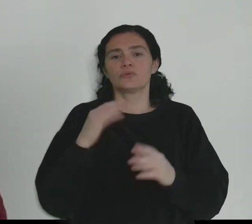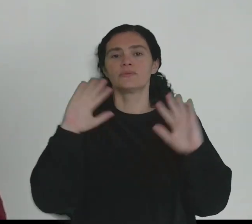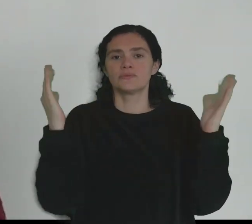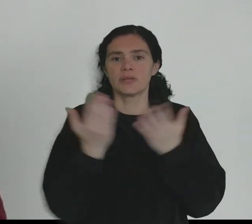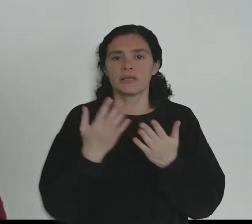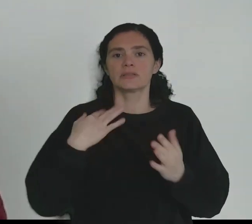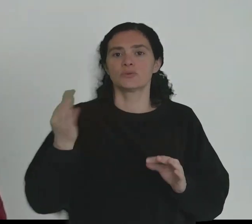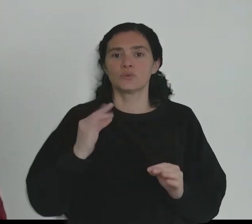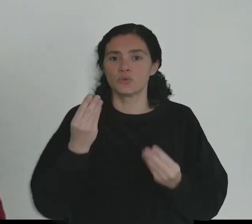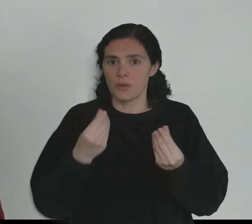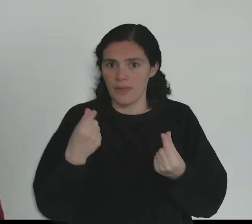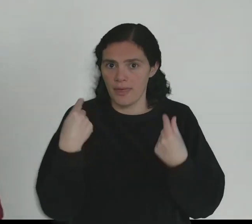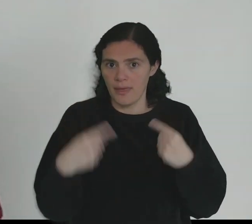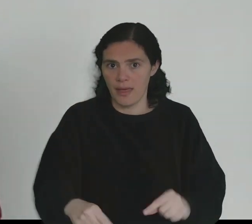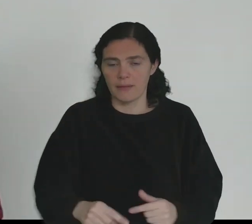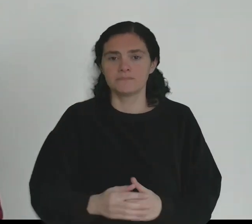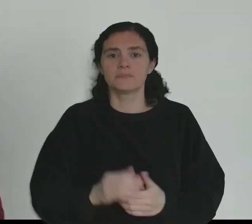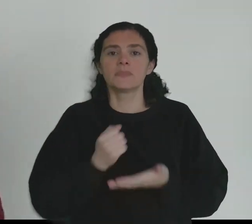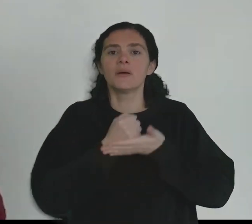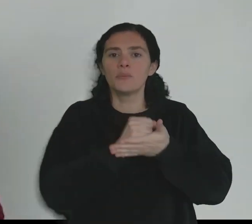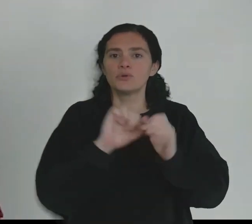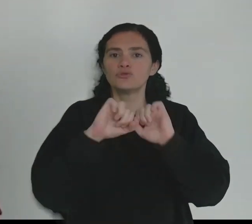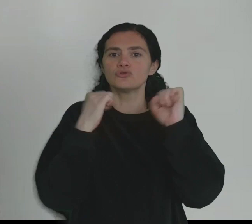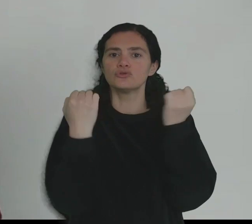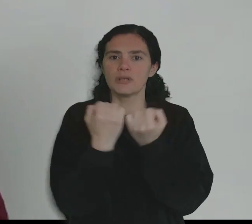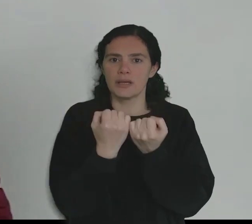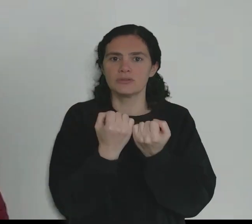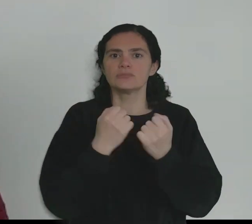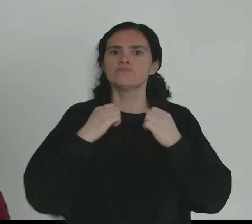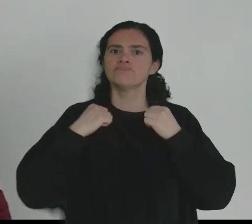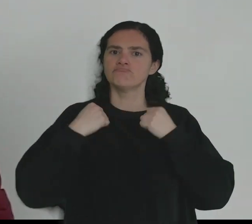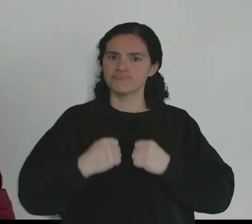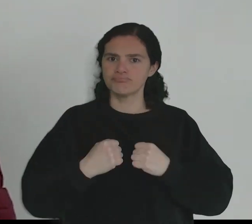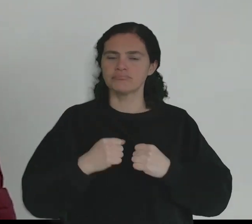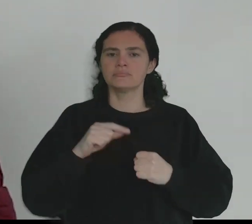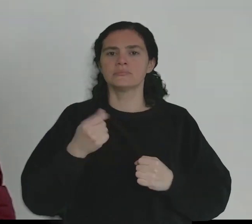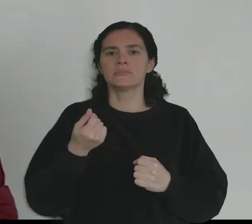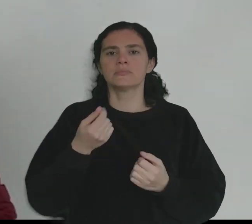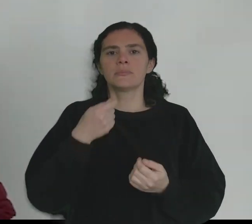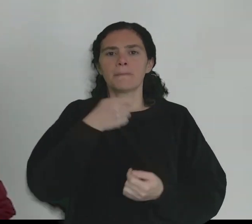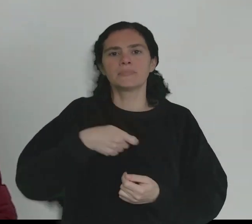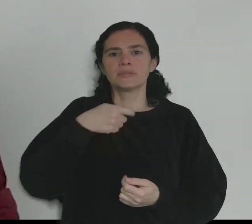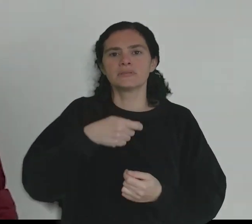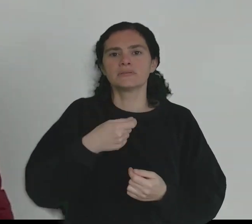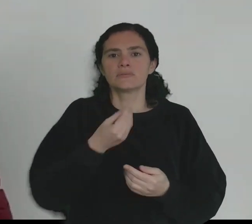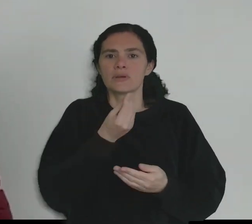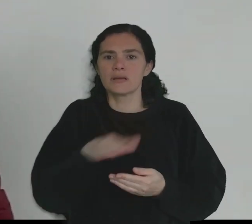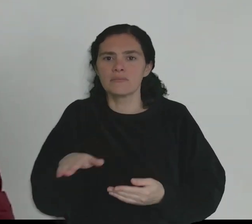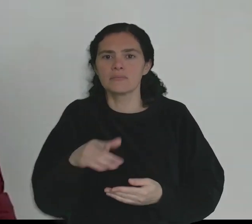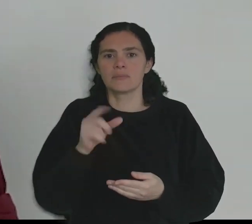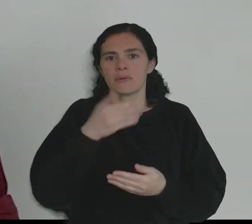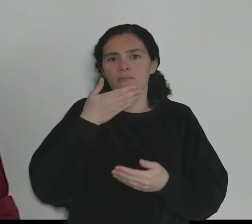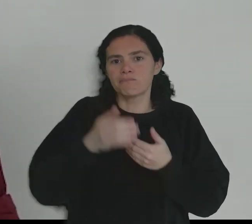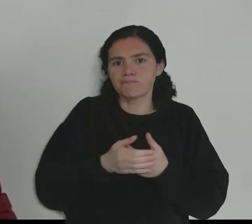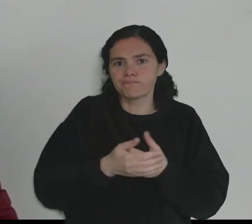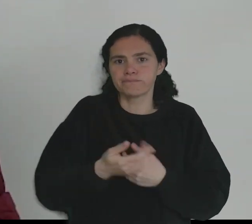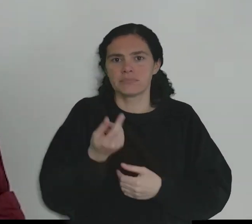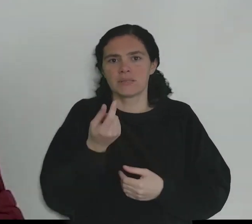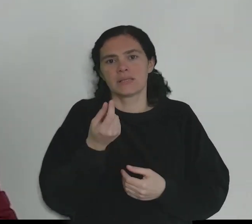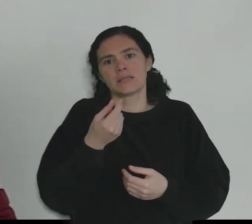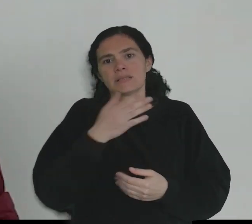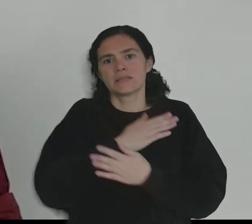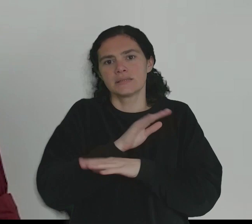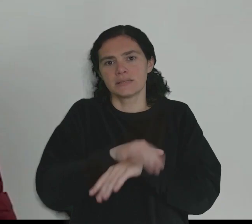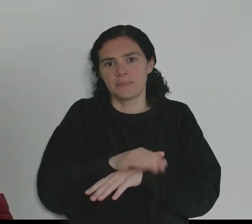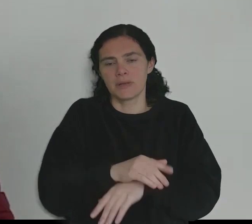universais, gratuitos, de qualidade, apoios sociais robustos, prestações para a infância, para a vendisse, para o